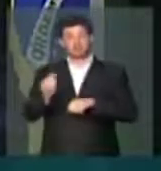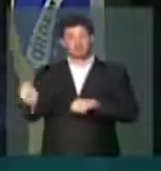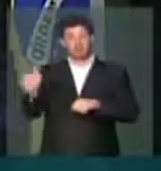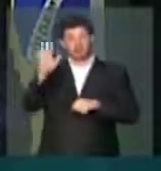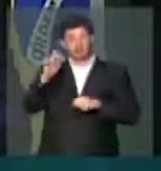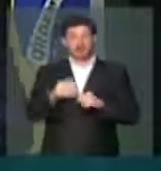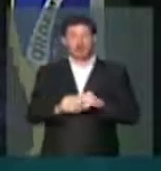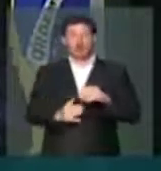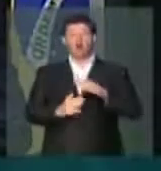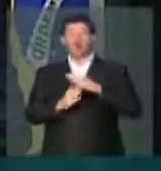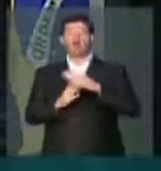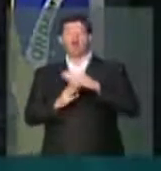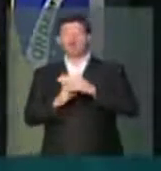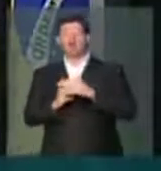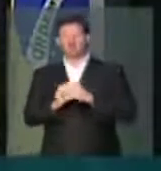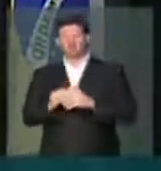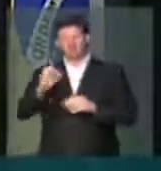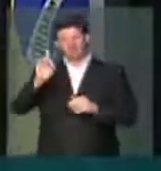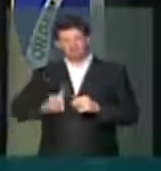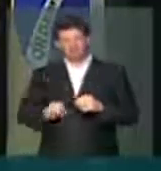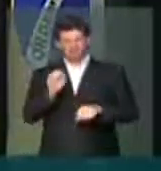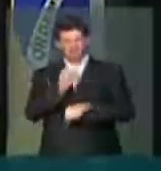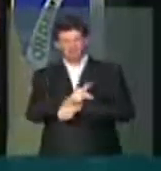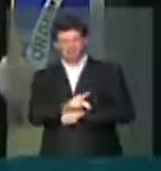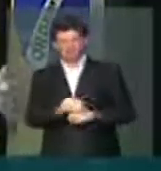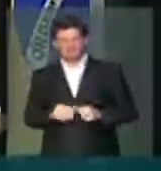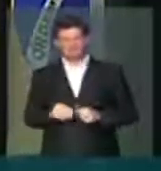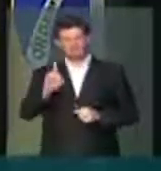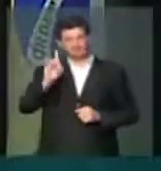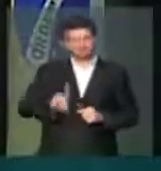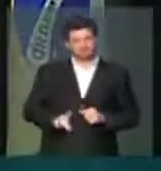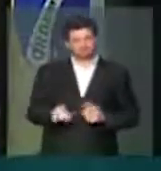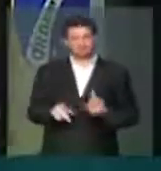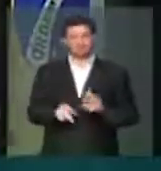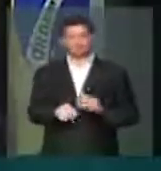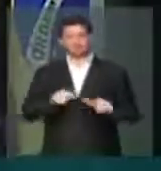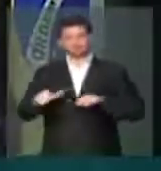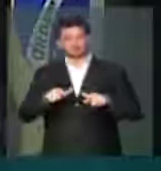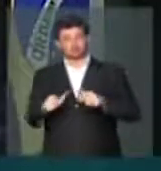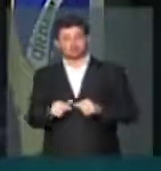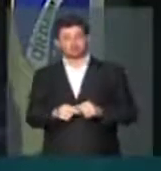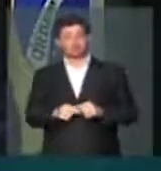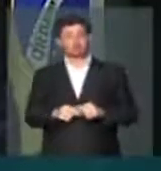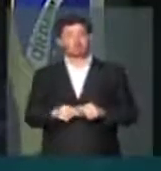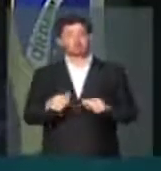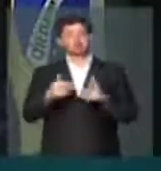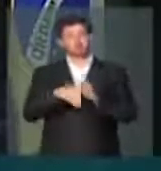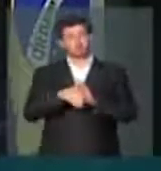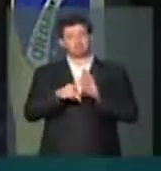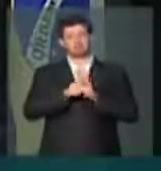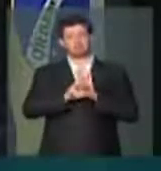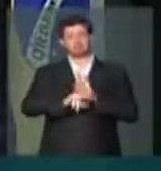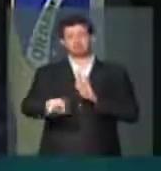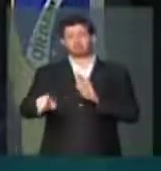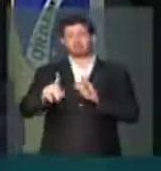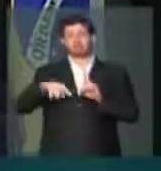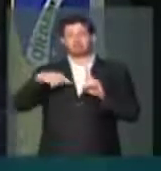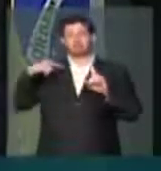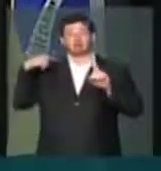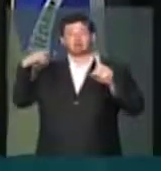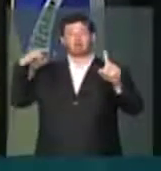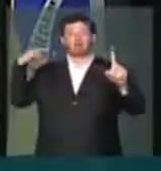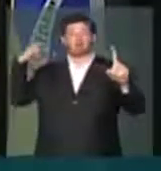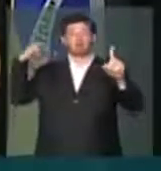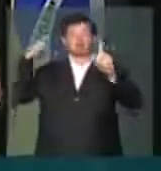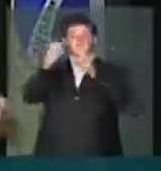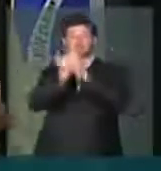com a restrição a direitos previdenciários, a direitos trabalhistas, e medidas provisórias que aumentam de